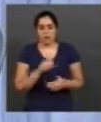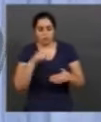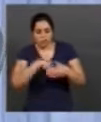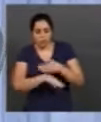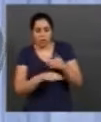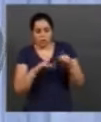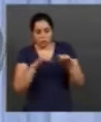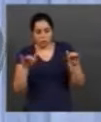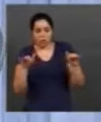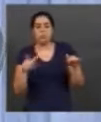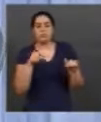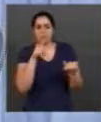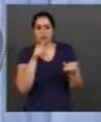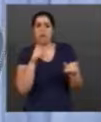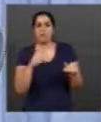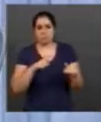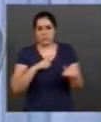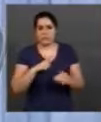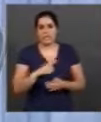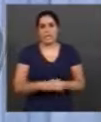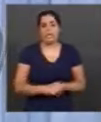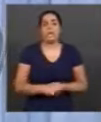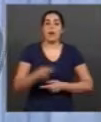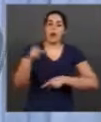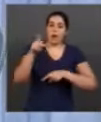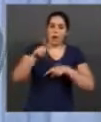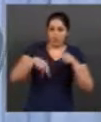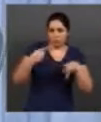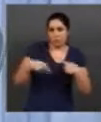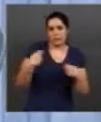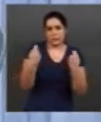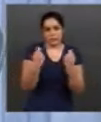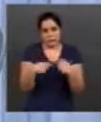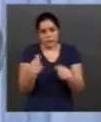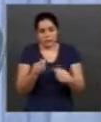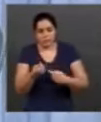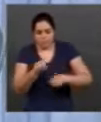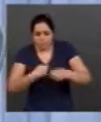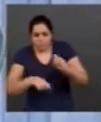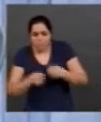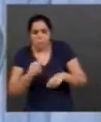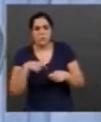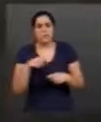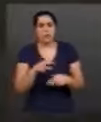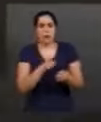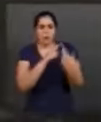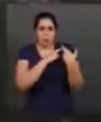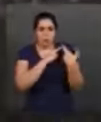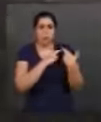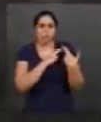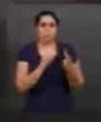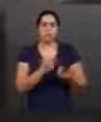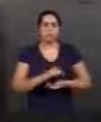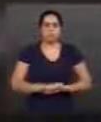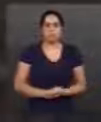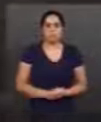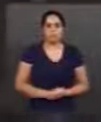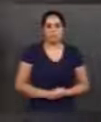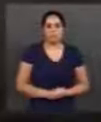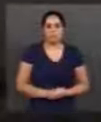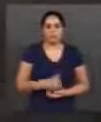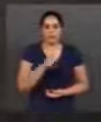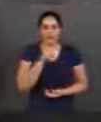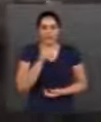população precisa manter o hábito de usar água com responsabilidade. Água, já